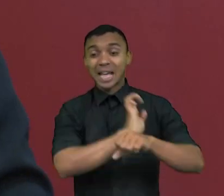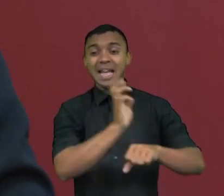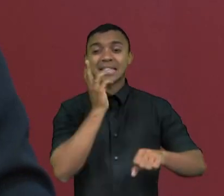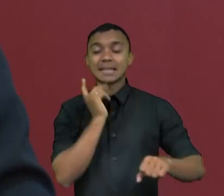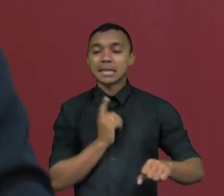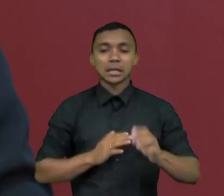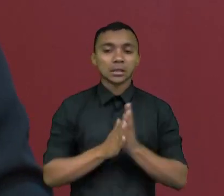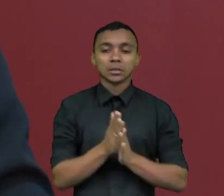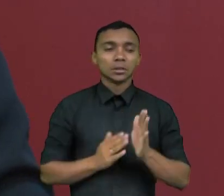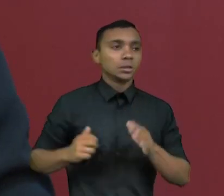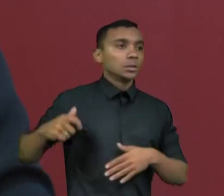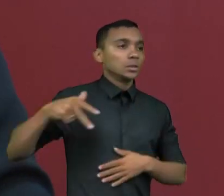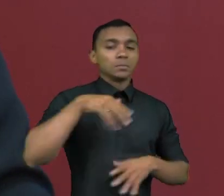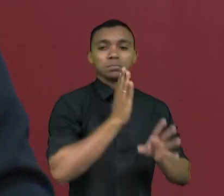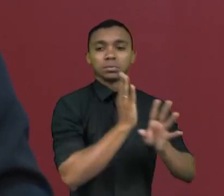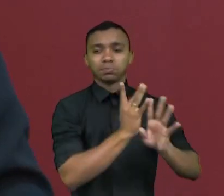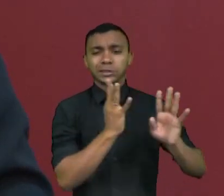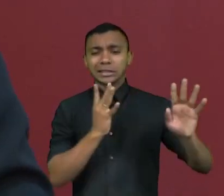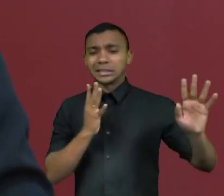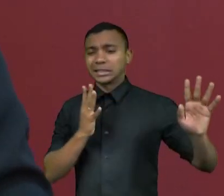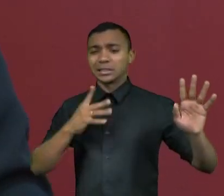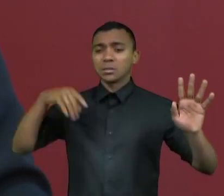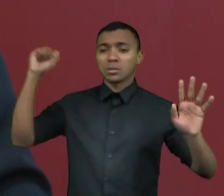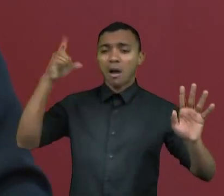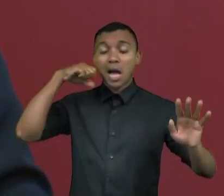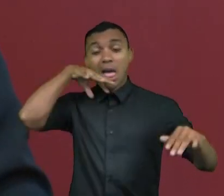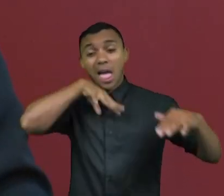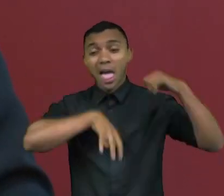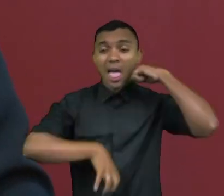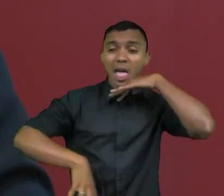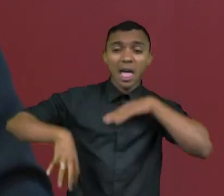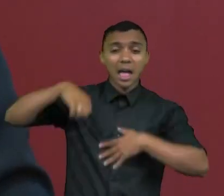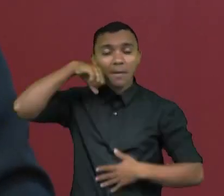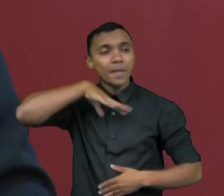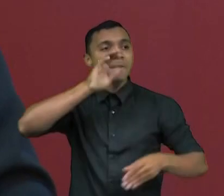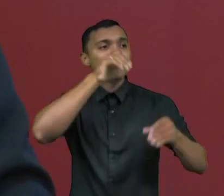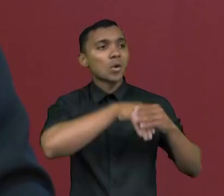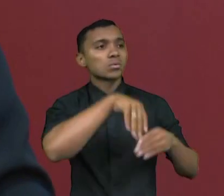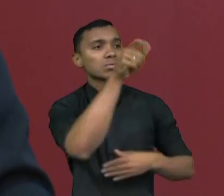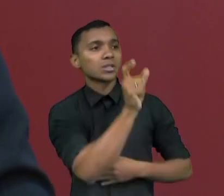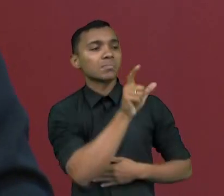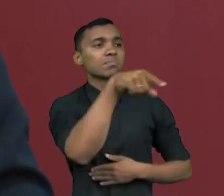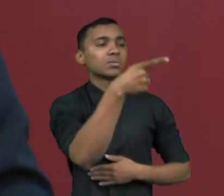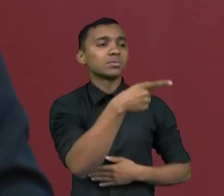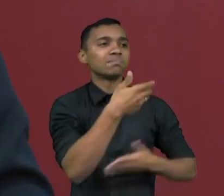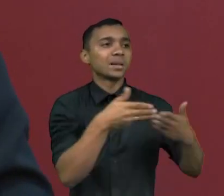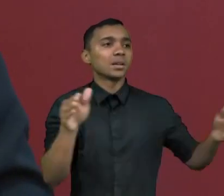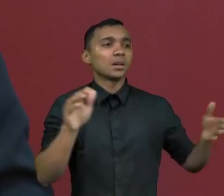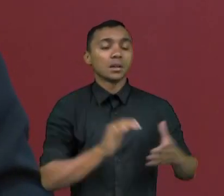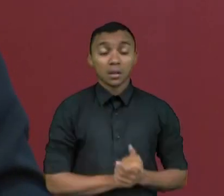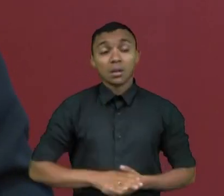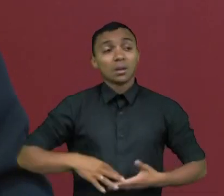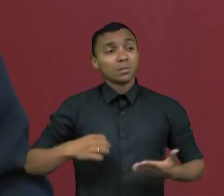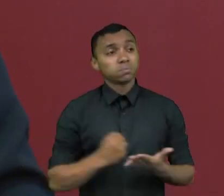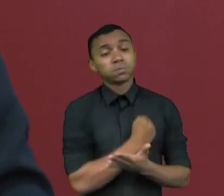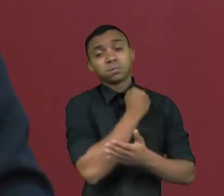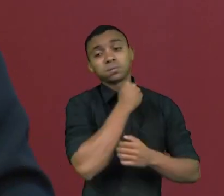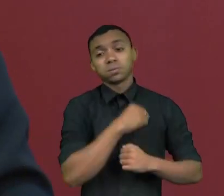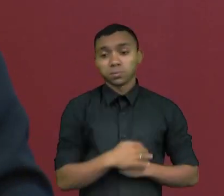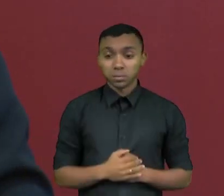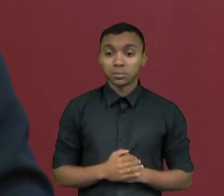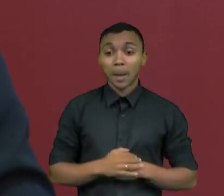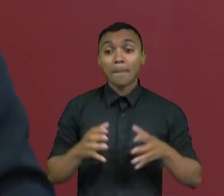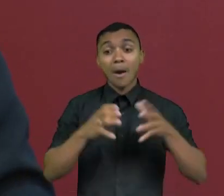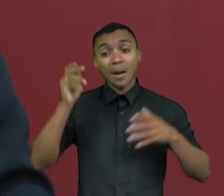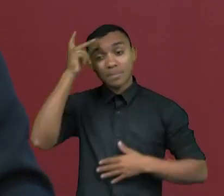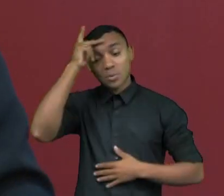enorme, enfrentar um sol desgraçado e votar em quem vai perder, é um prejuízo muito grande. Então, muitas pessoas fazem